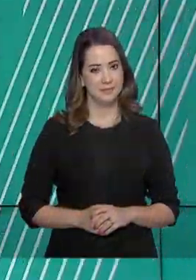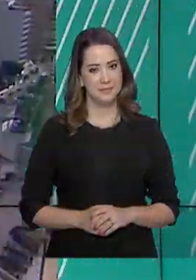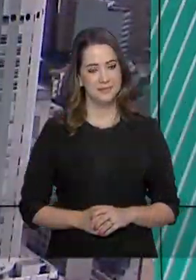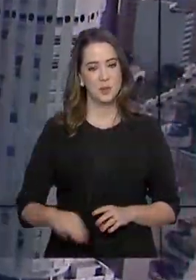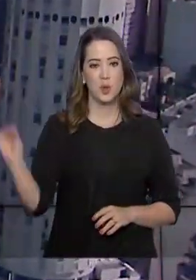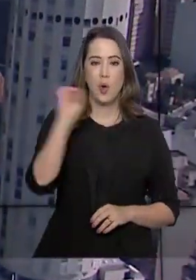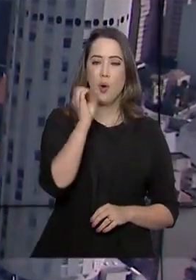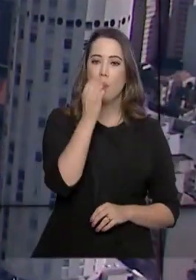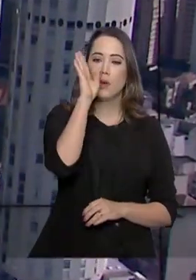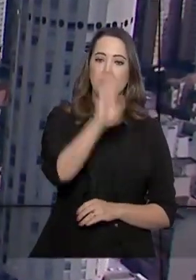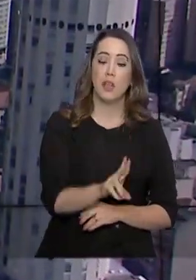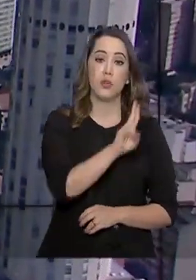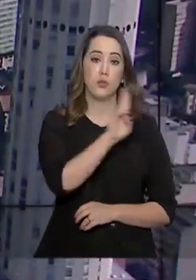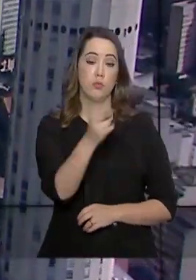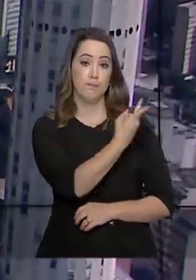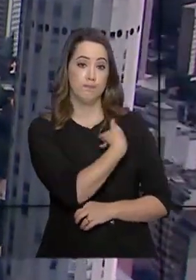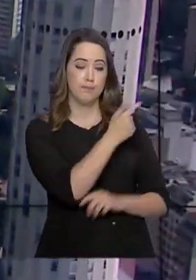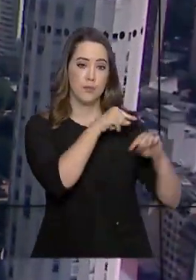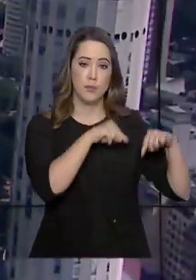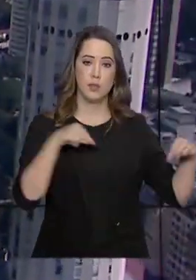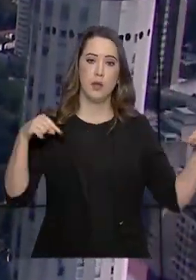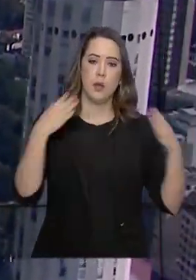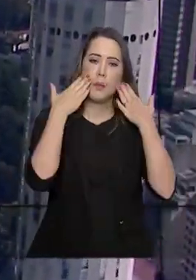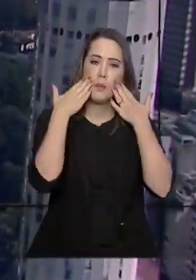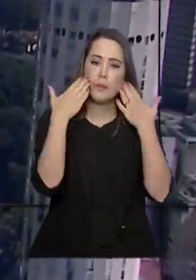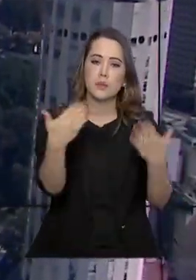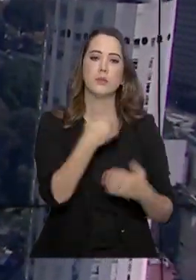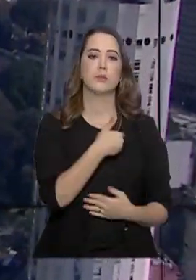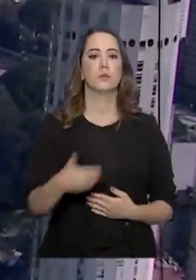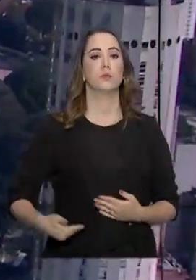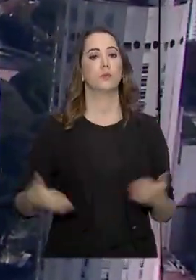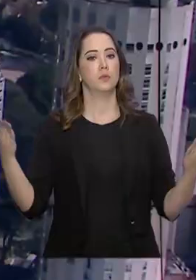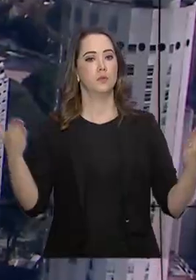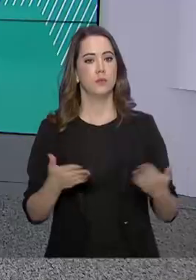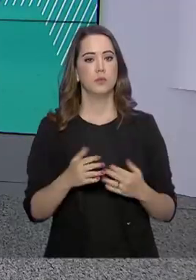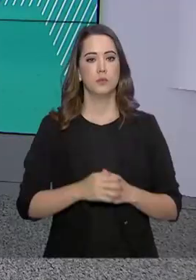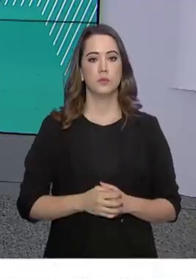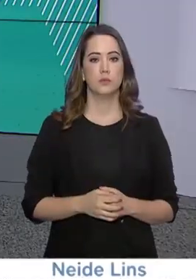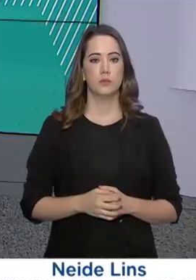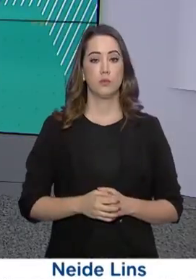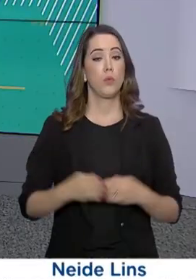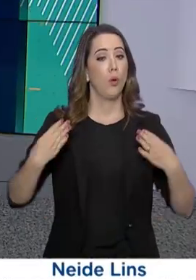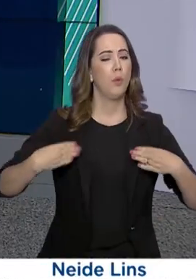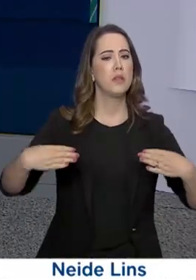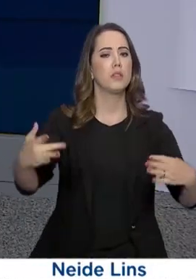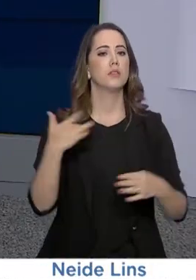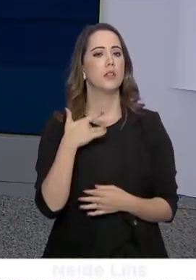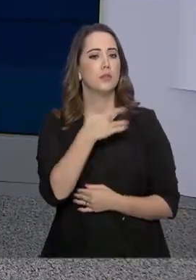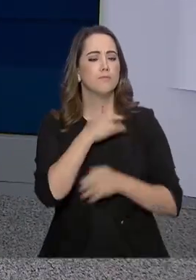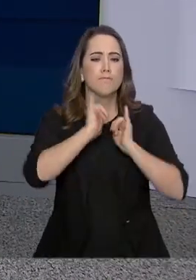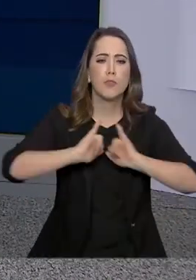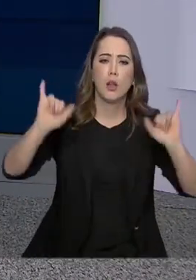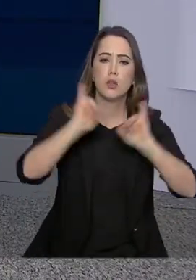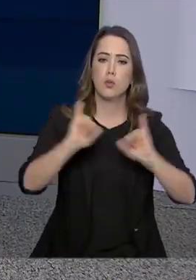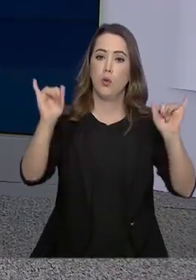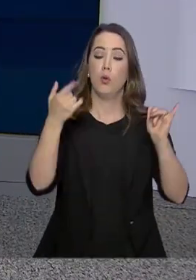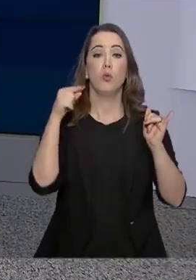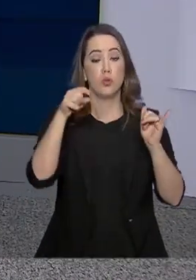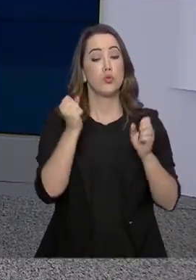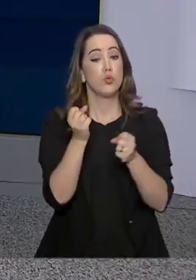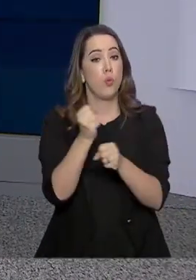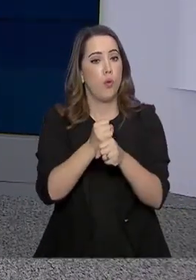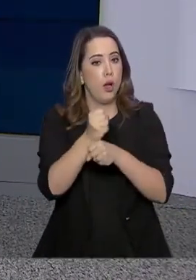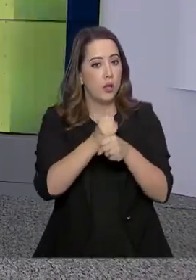Olá, boa tarde, eu sou Caroline Blaut e está no ar o Governo Agora. O Ministério da Saúde lançou hoje a campanha